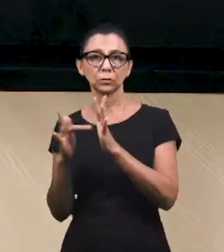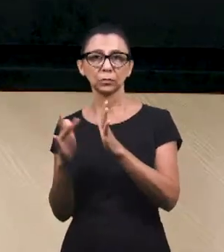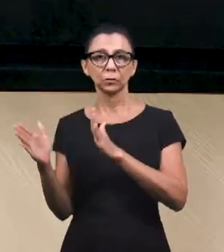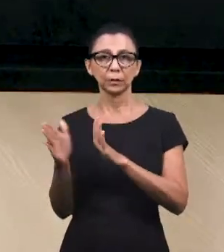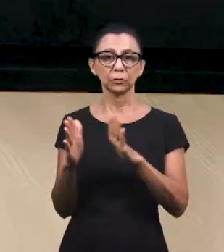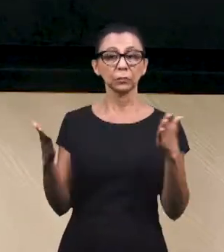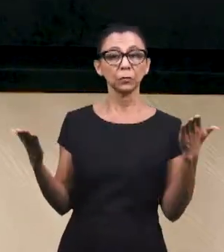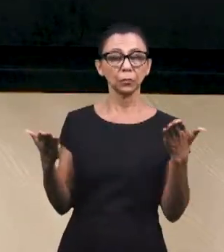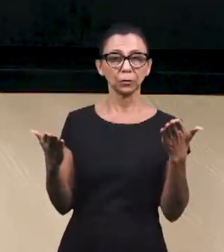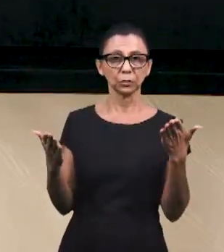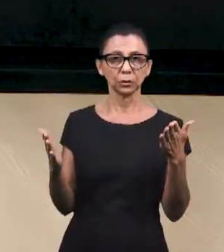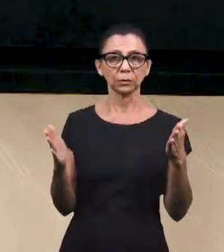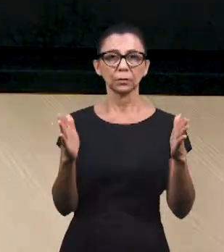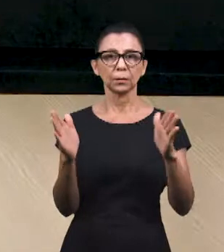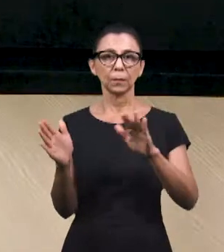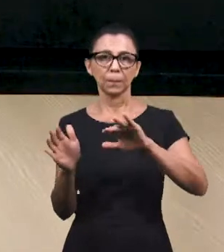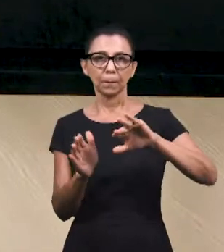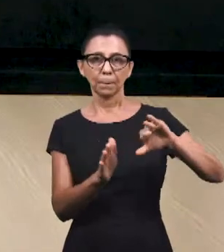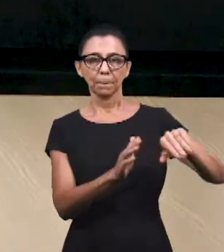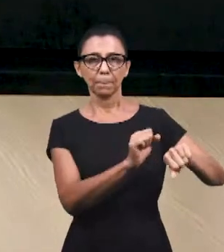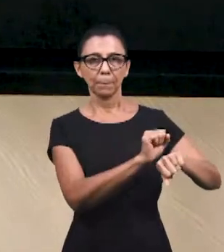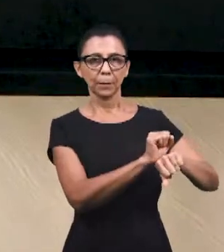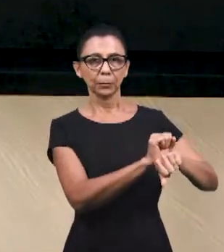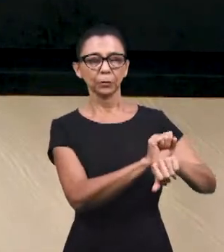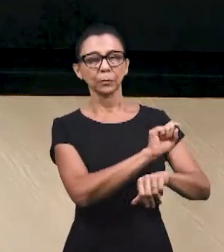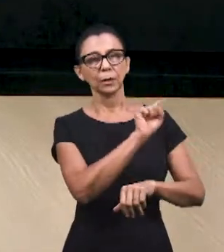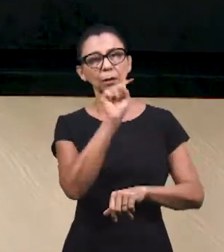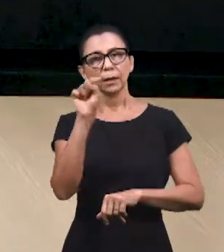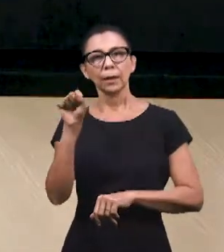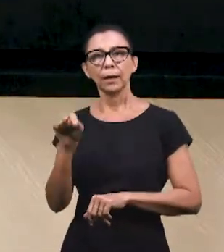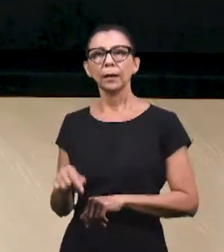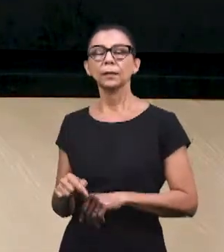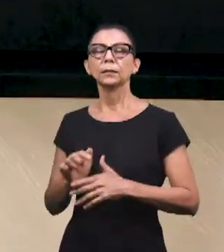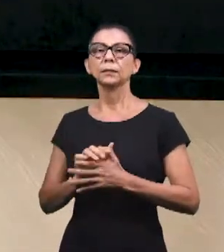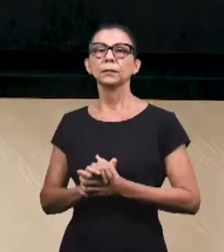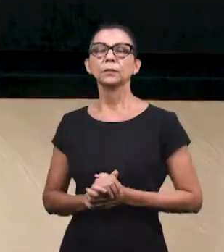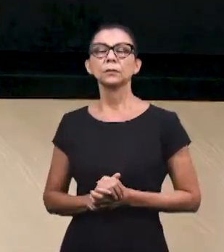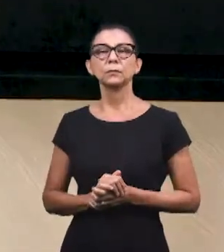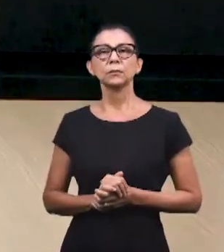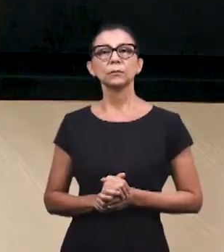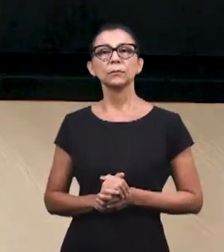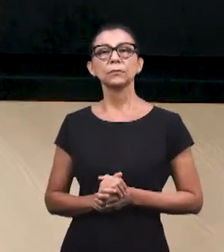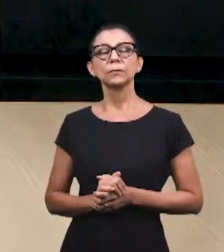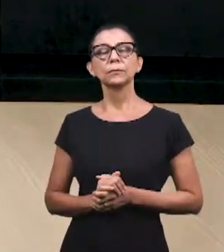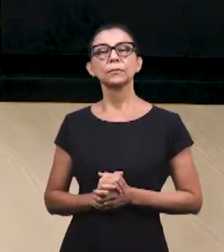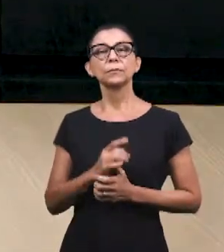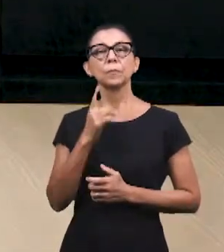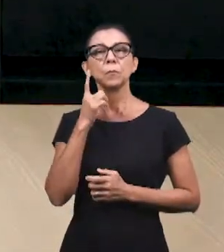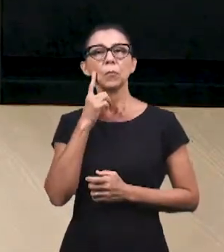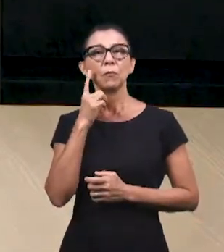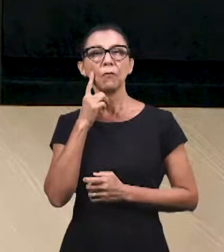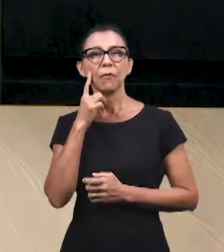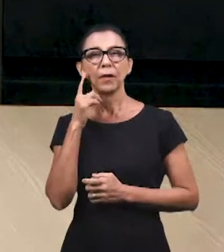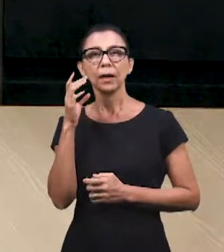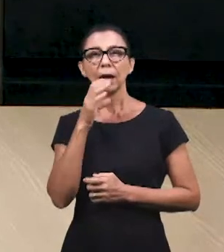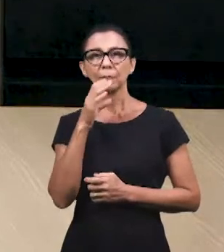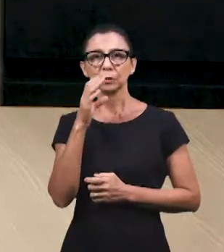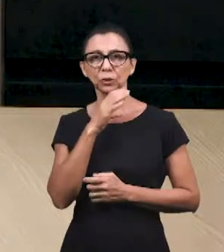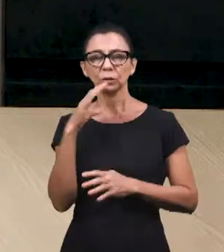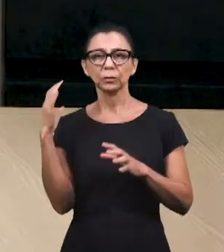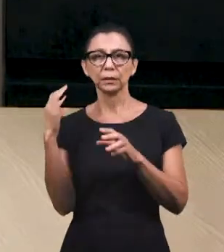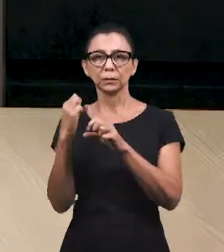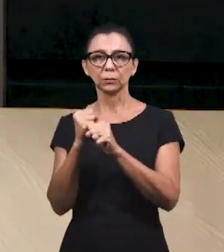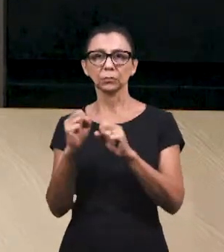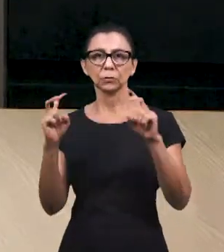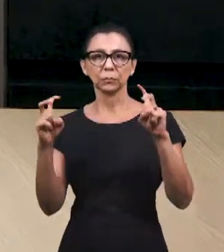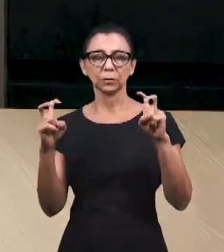E vamos fazer uma pequena abordagem a respeito do assunto da reforma religiosa do